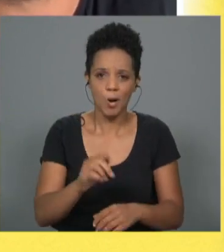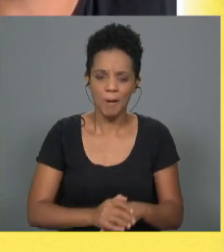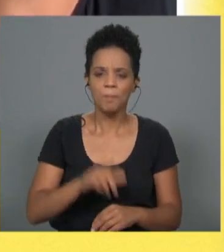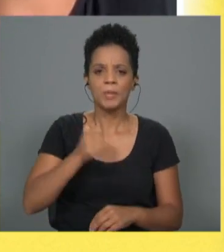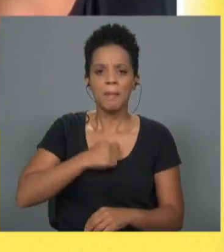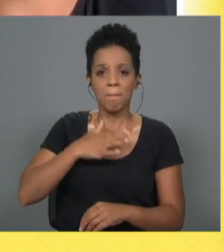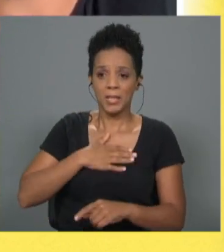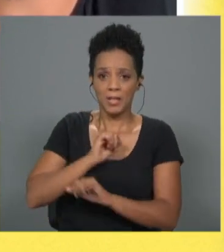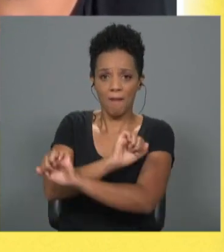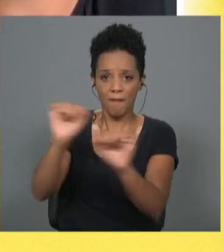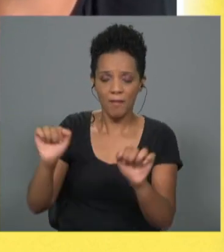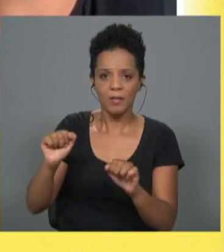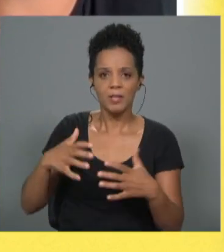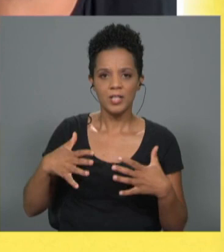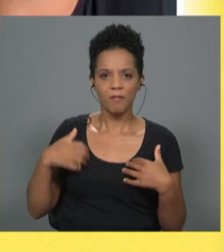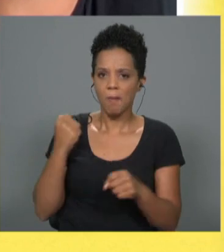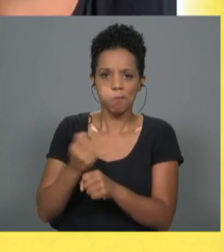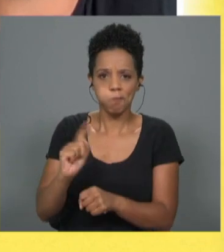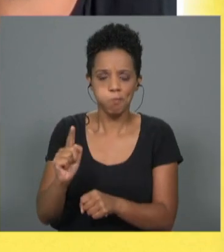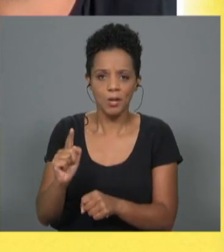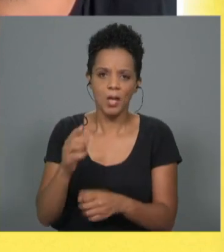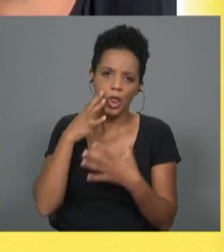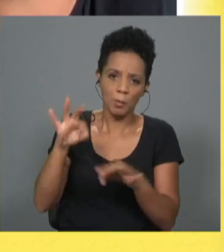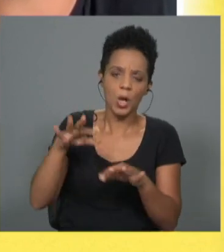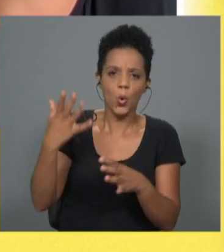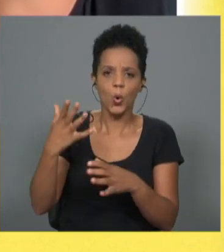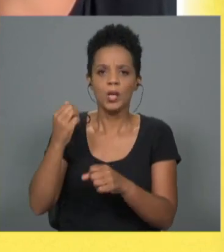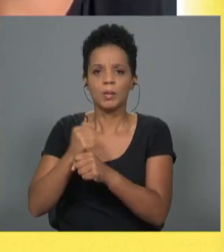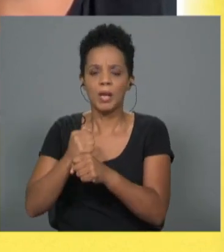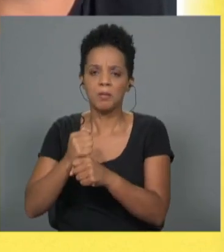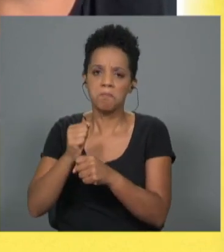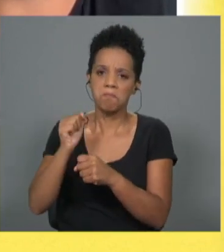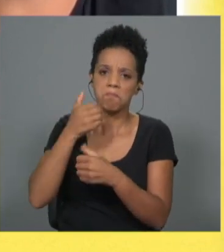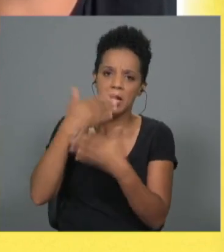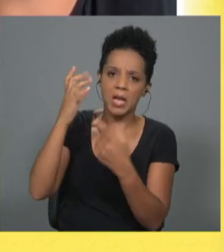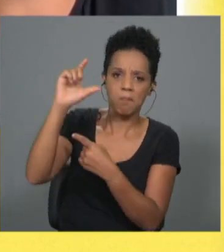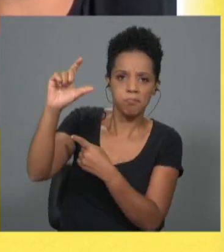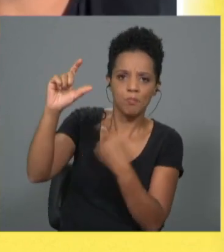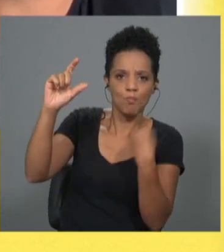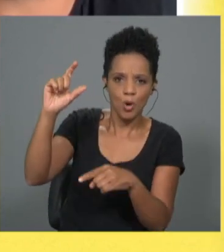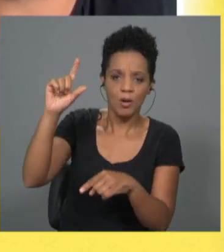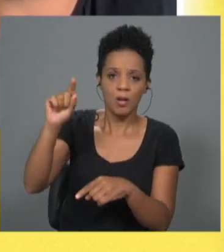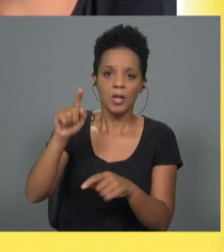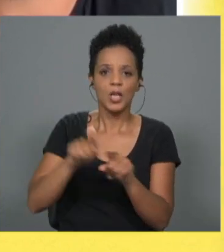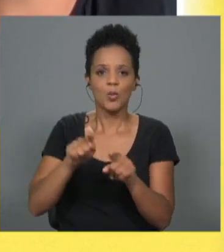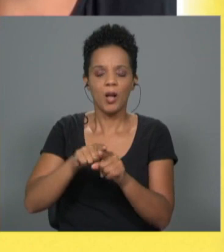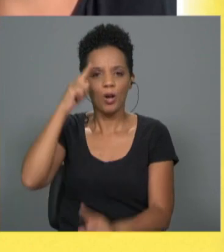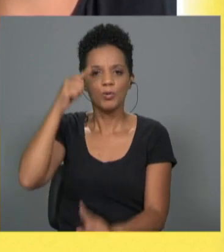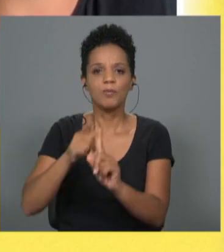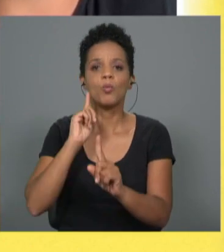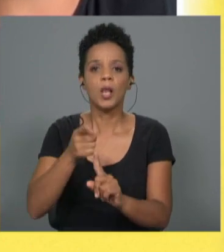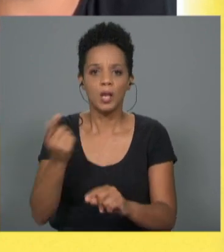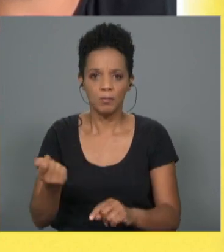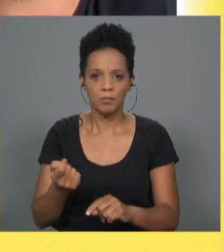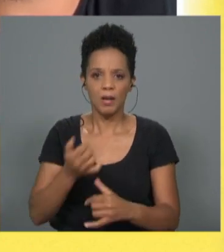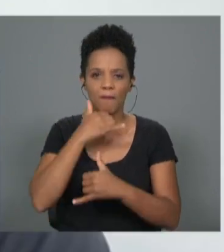trabalham, em que não trabalhar à sexta-feira é normal, ou apenas trabalhar uma pequena parte do dia de manhã. Tudo isto é uma procura da felicidade. Há um